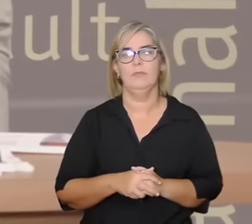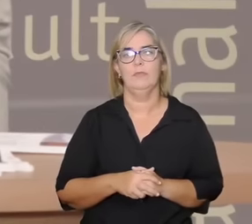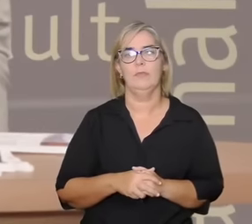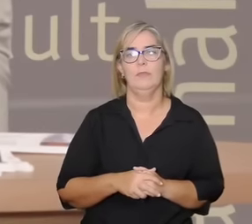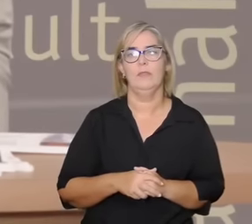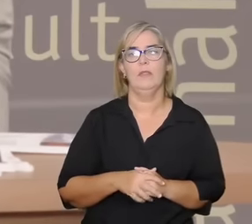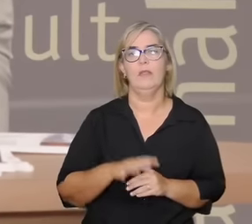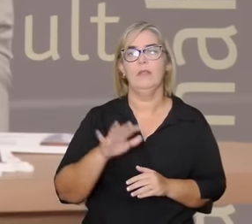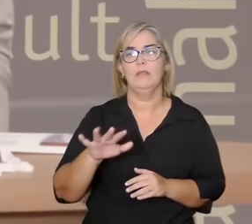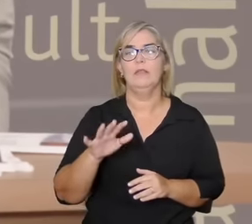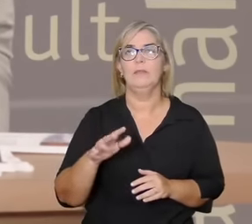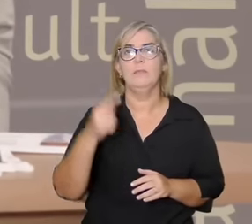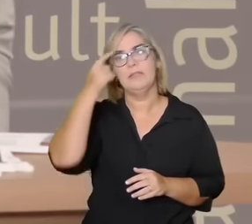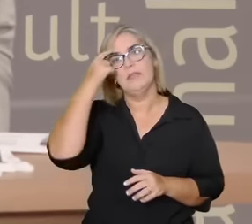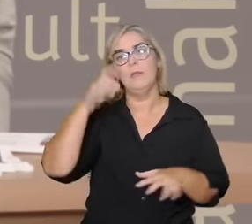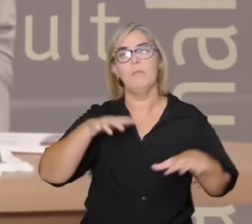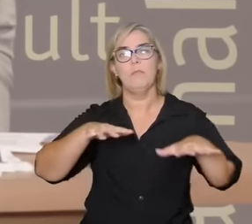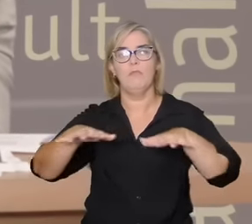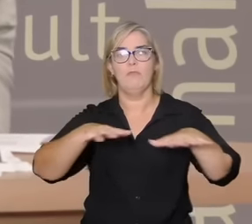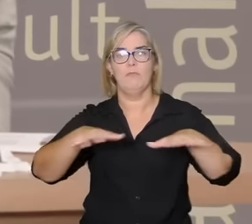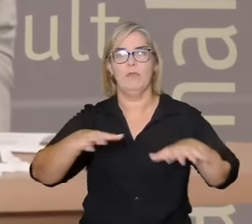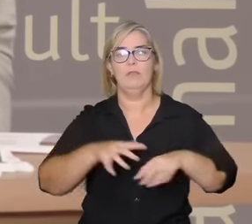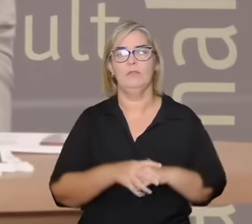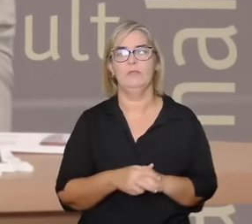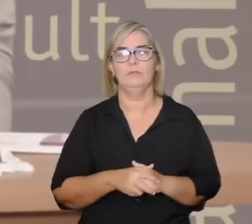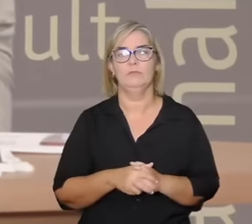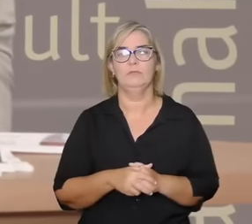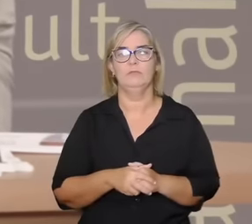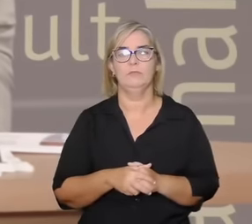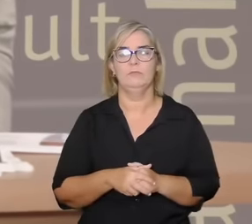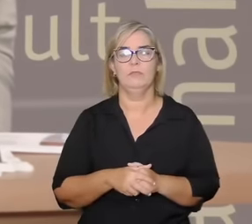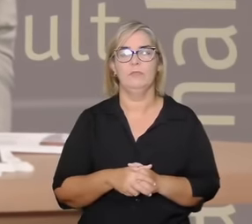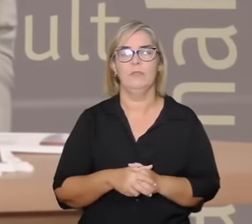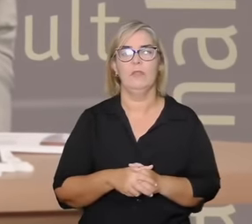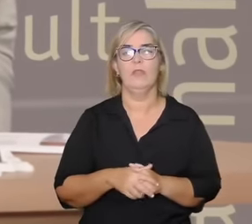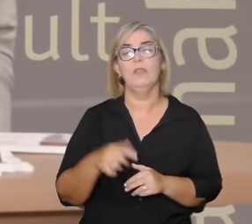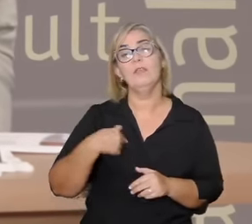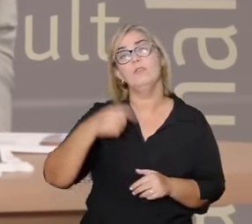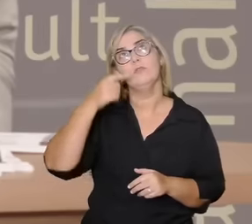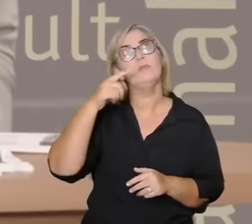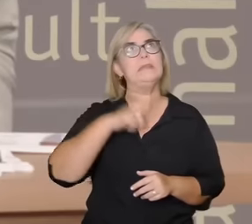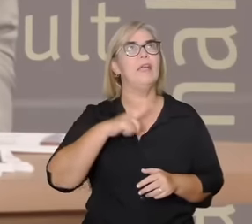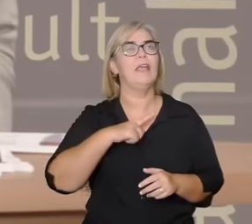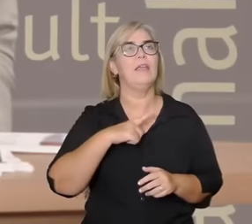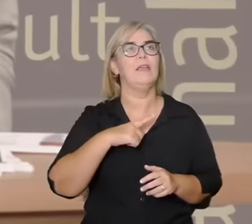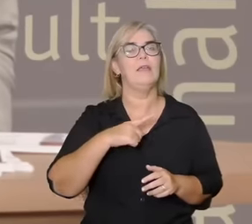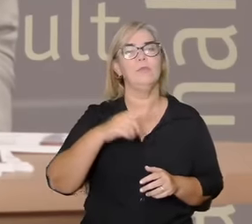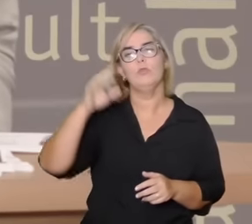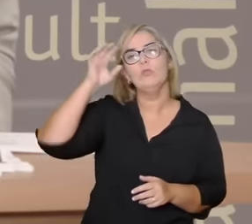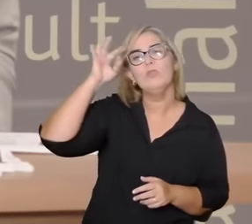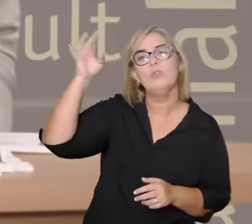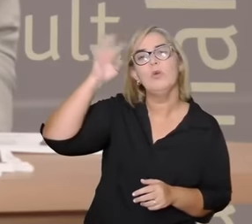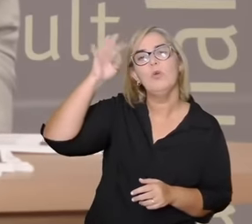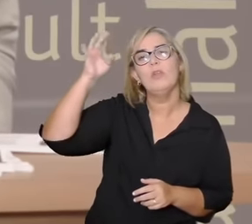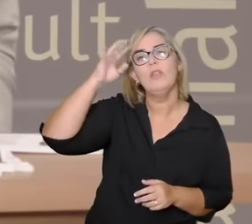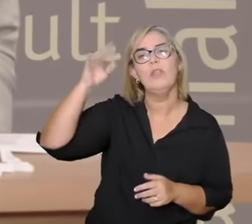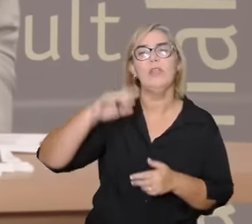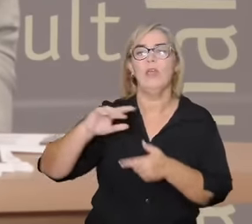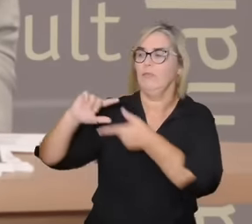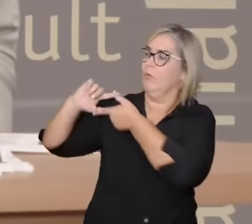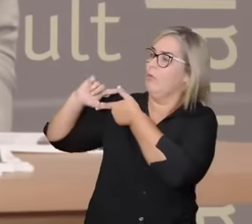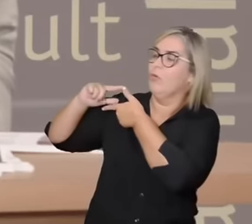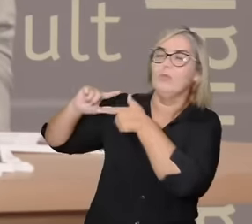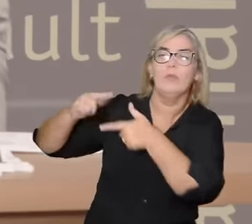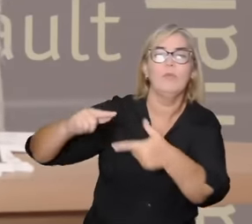ideia de envolvimento está presente em muitos estudos de ecologia contemporânea que estão pensando a hipótese de